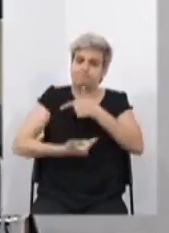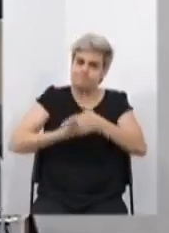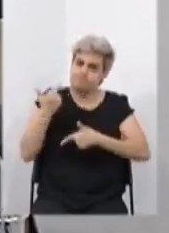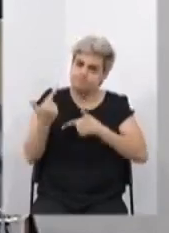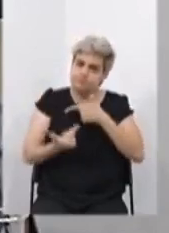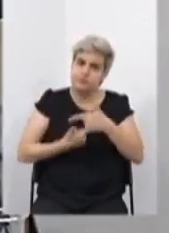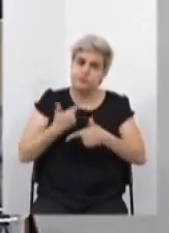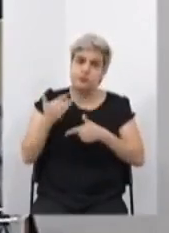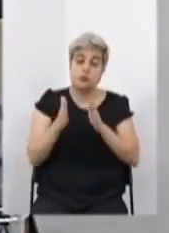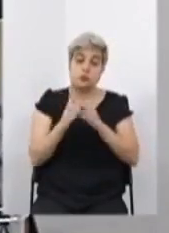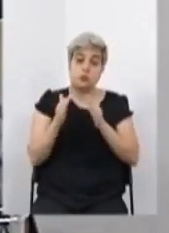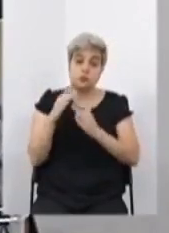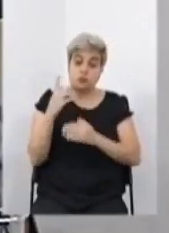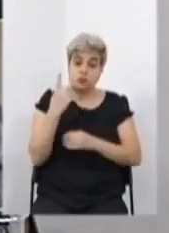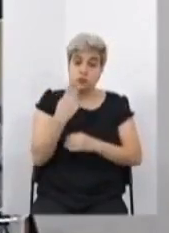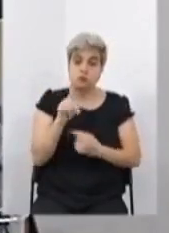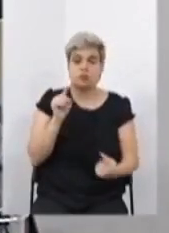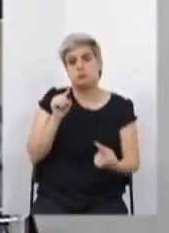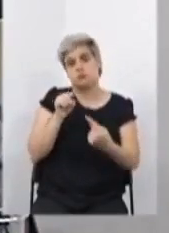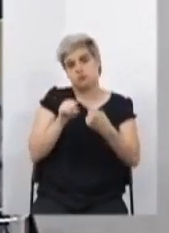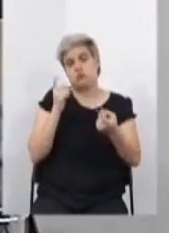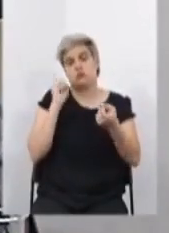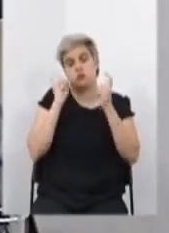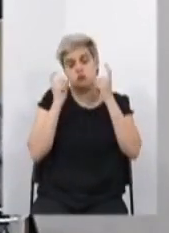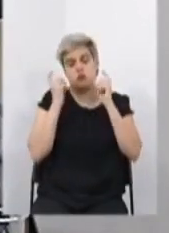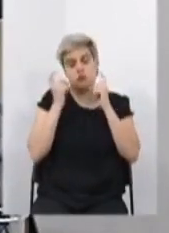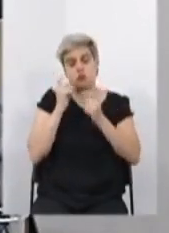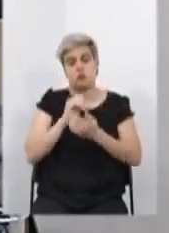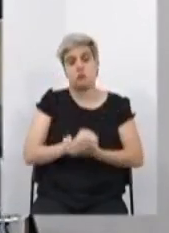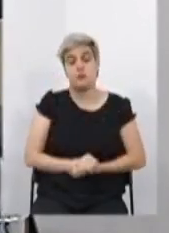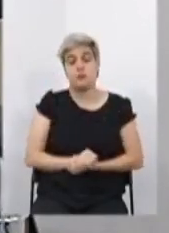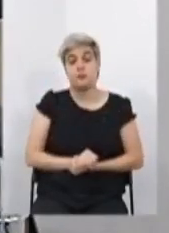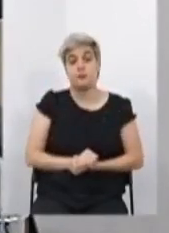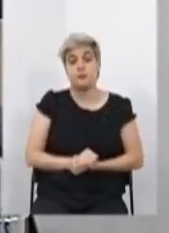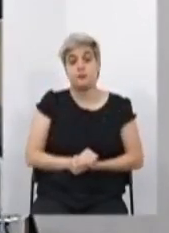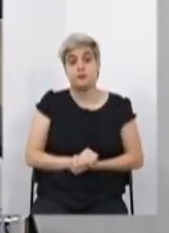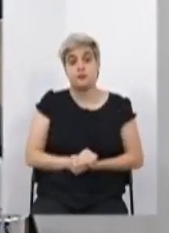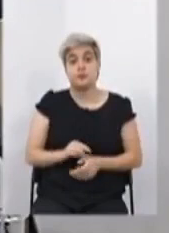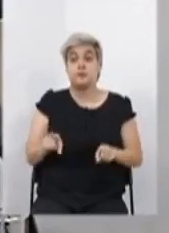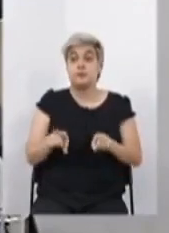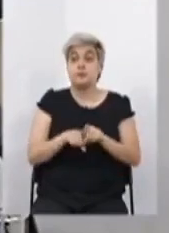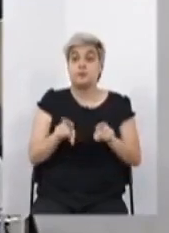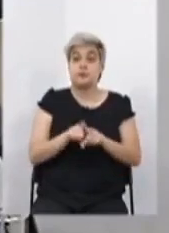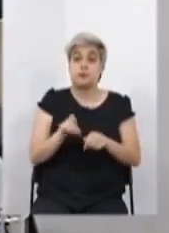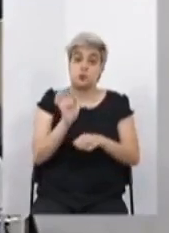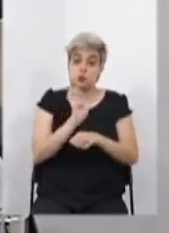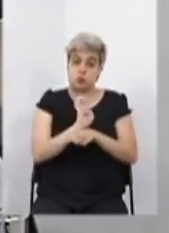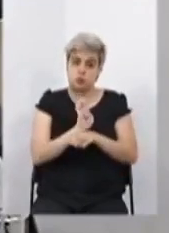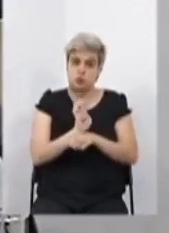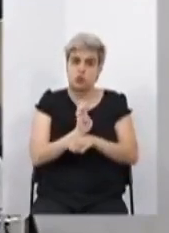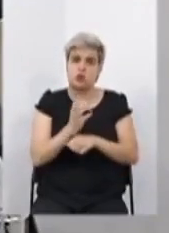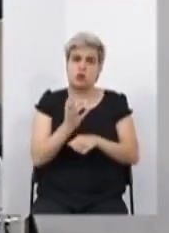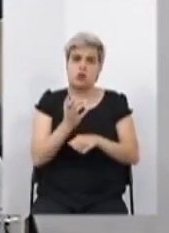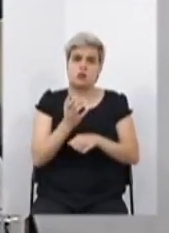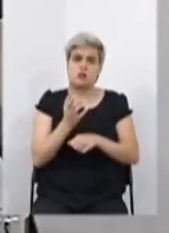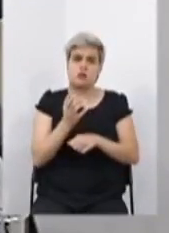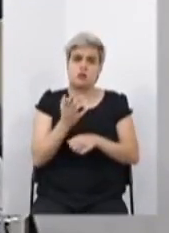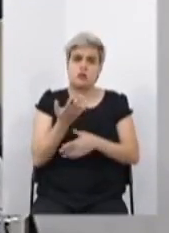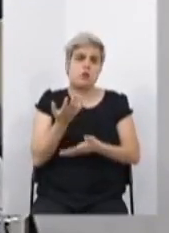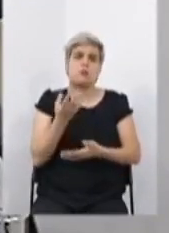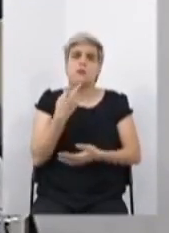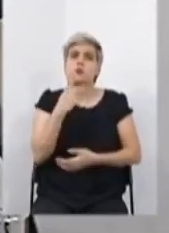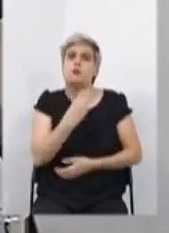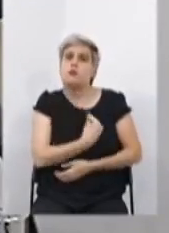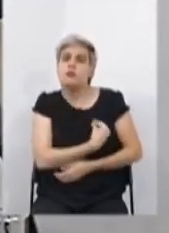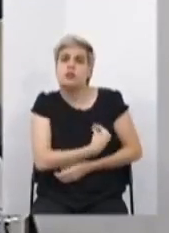esse seu pedido para essa nossa reunião. E sobre o estado que você passou, meu caro colega do Ash